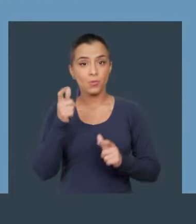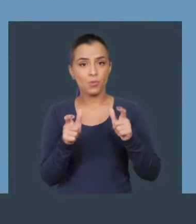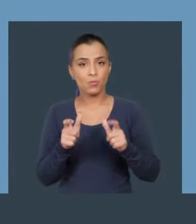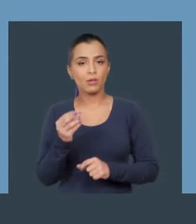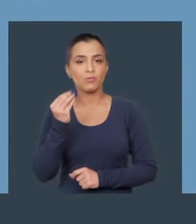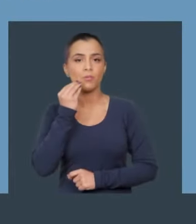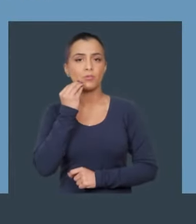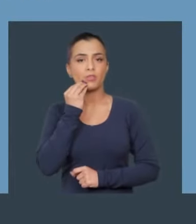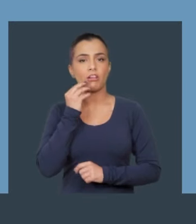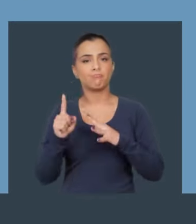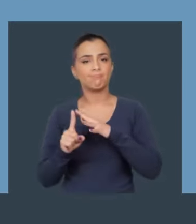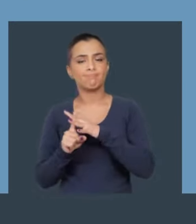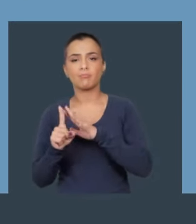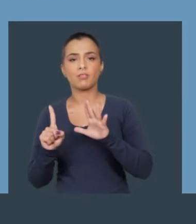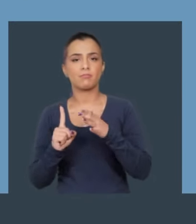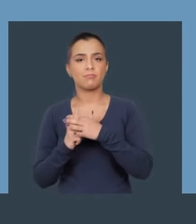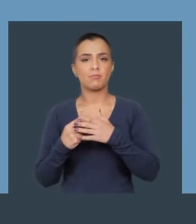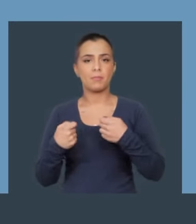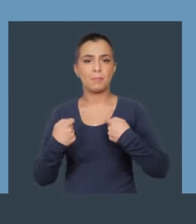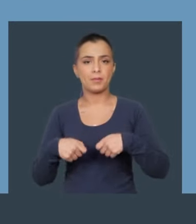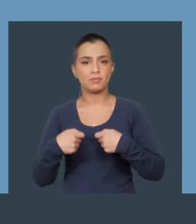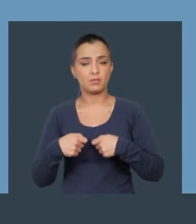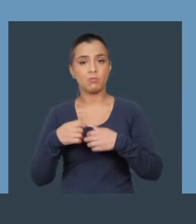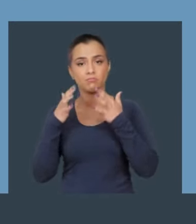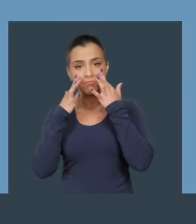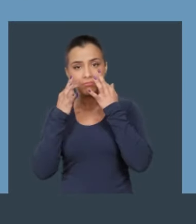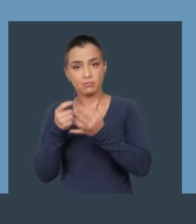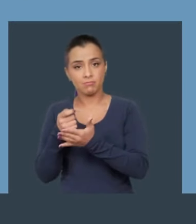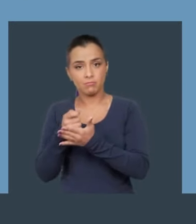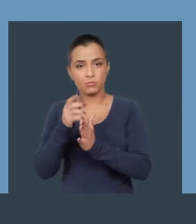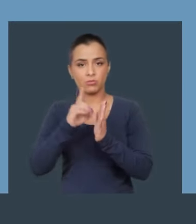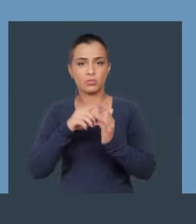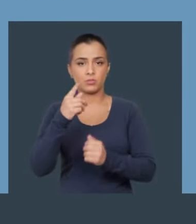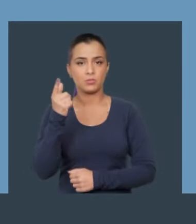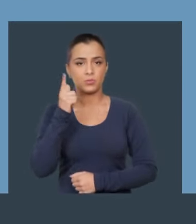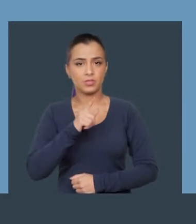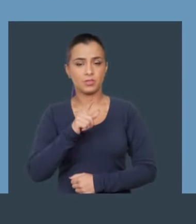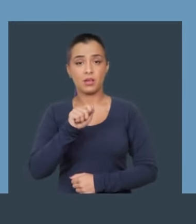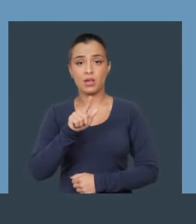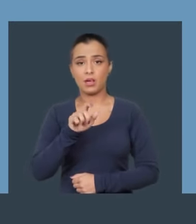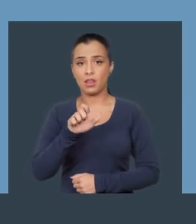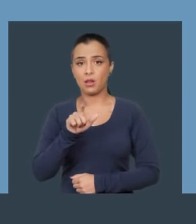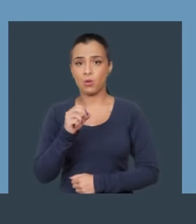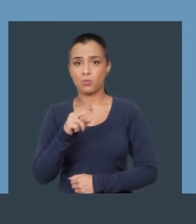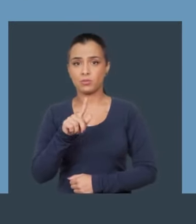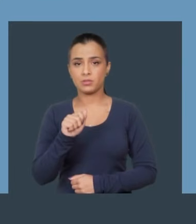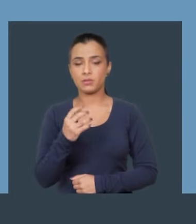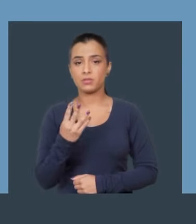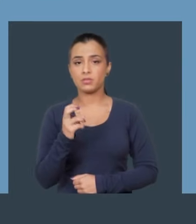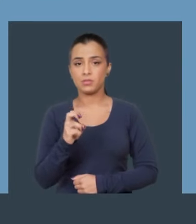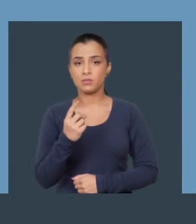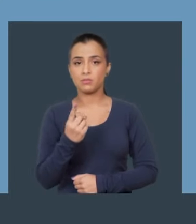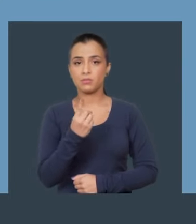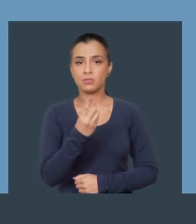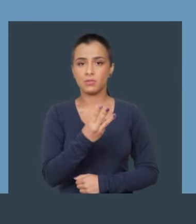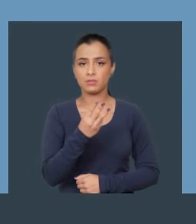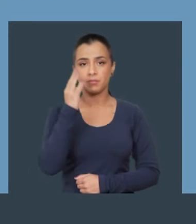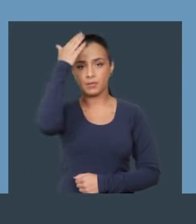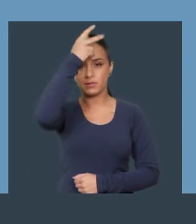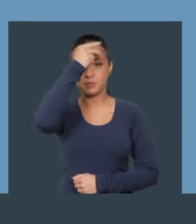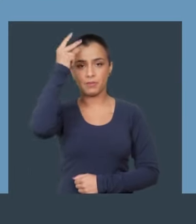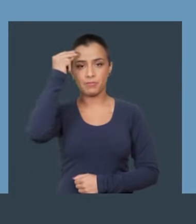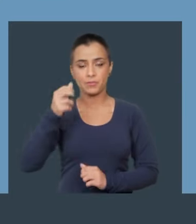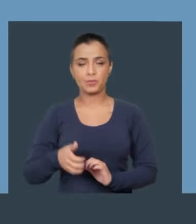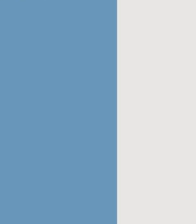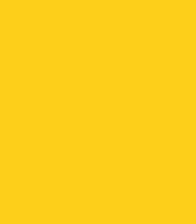São Paulo é terra das oportunidades e ninguém pode ficar de fora. Com uma gestão rígida, seu direito está garantido. Sou a Lelousa, Da